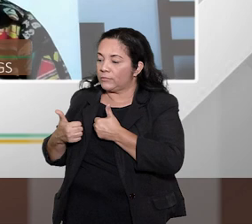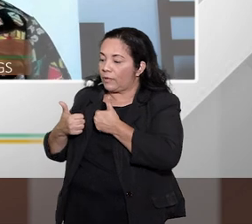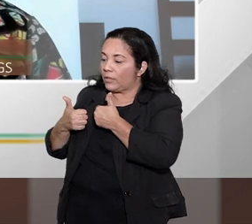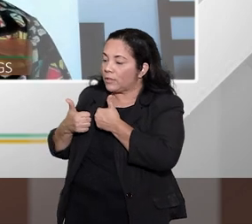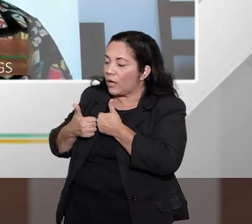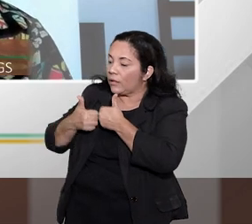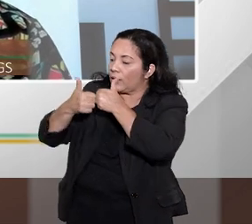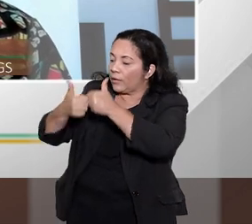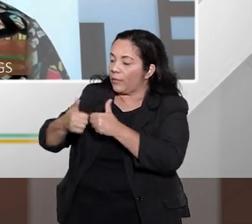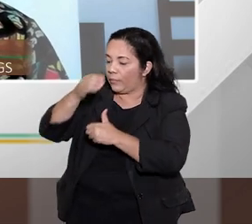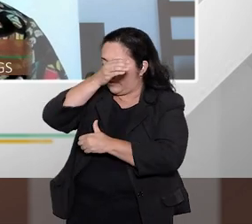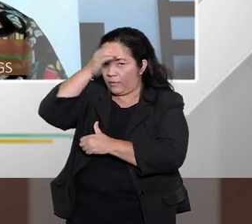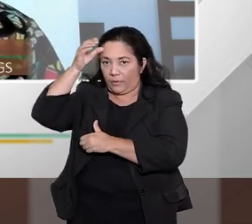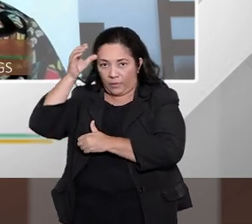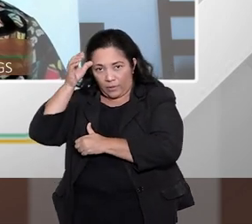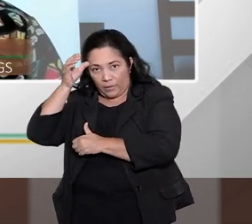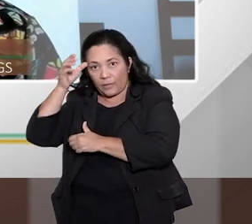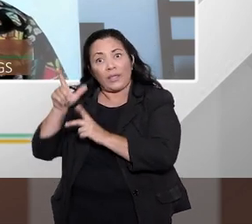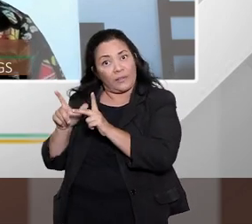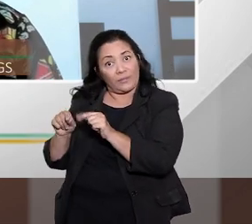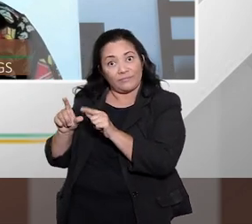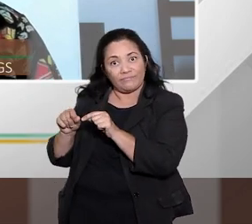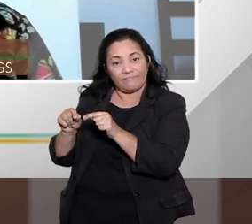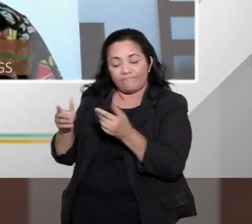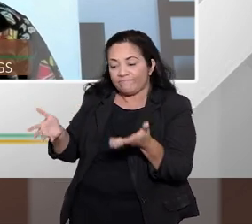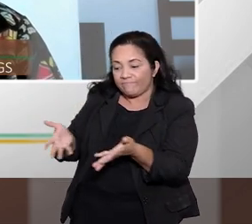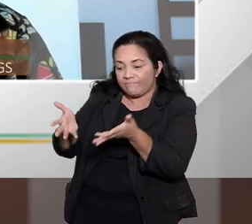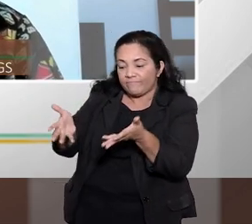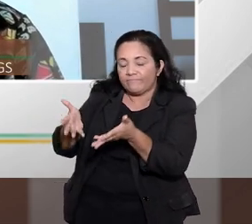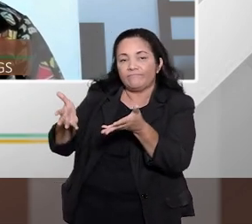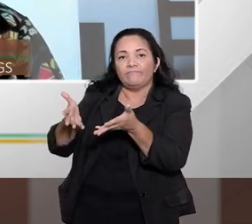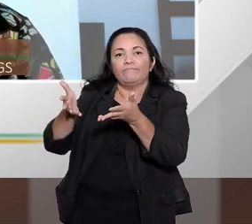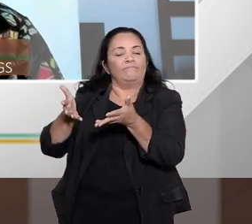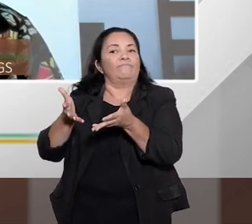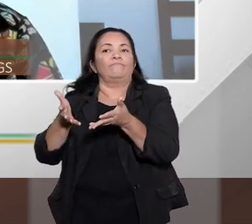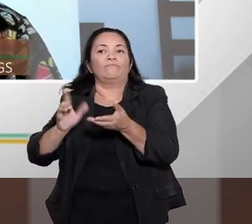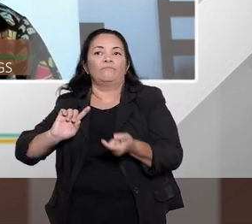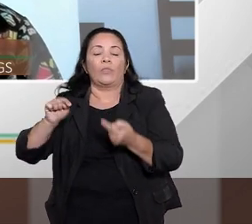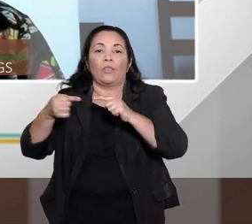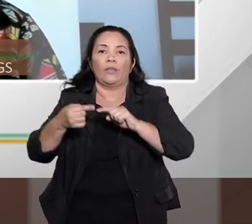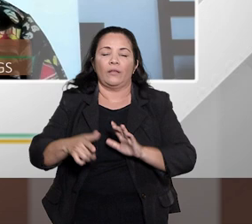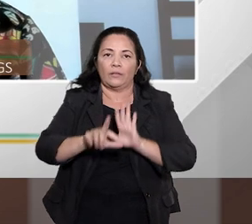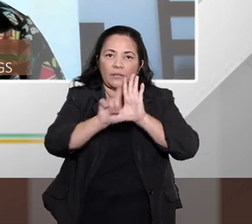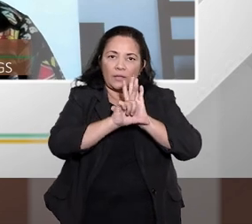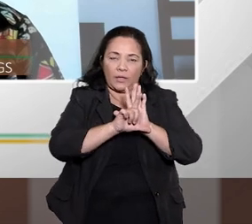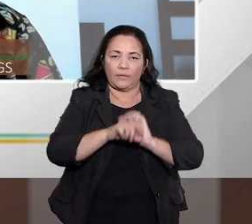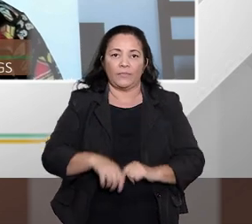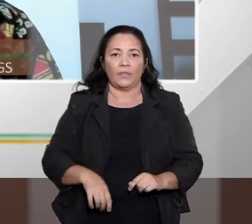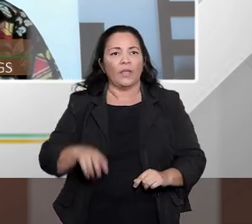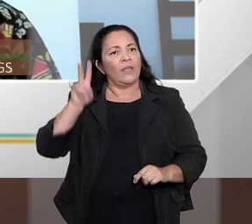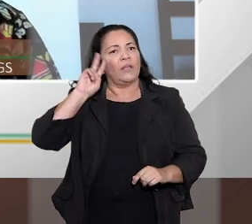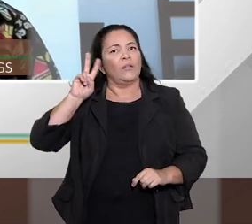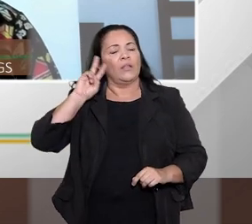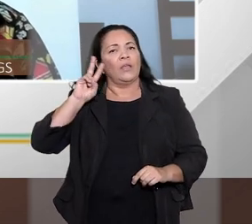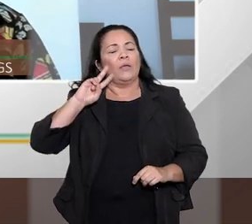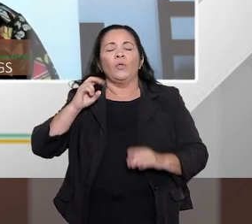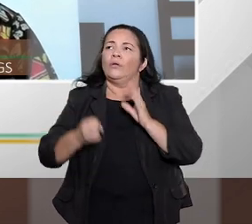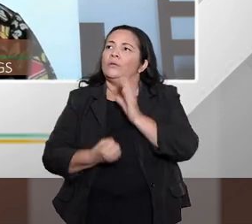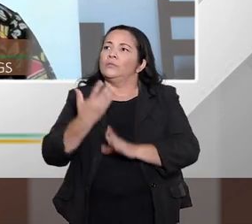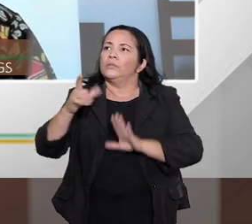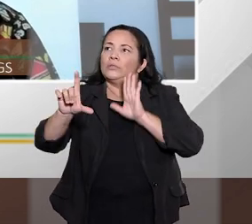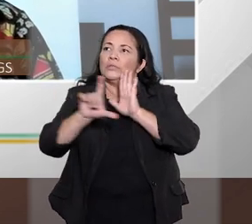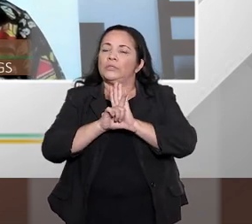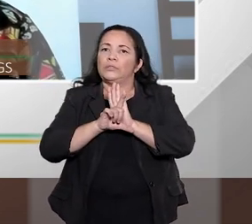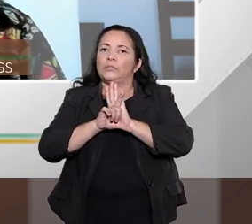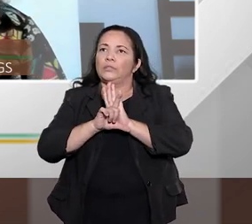da lei eu diria que para esse primeiro ano um pouquinho mais do primeiro ano da lei já se